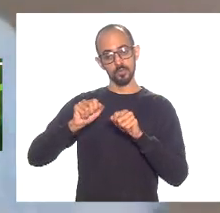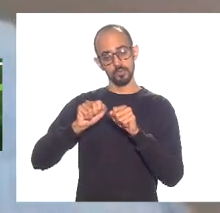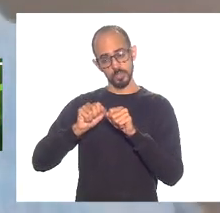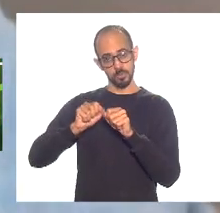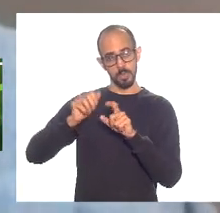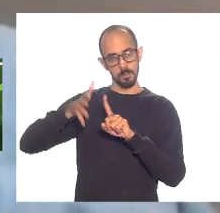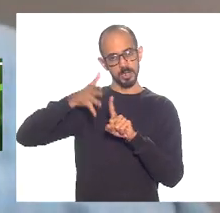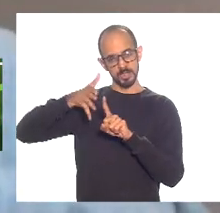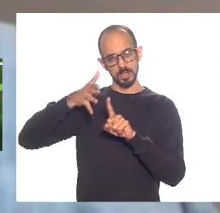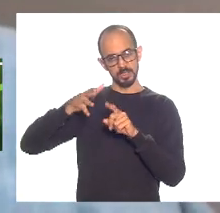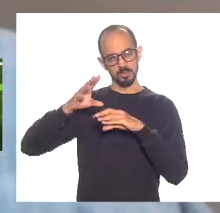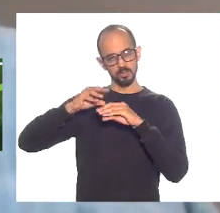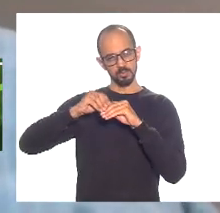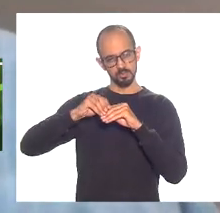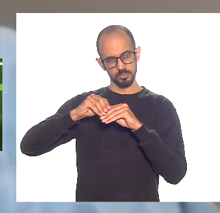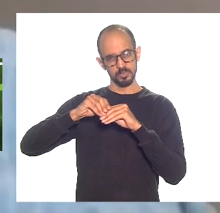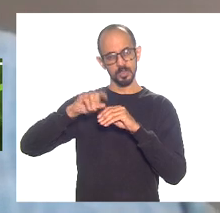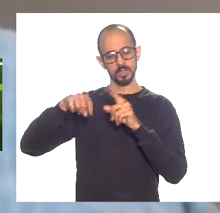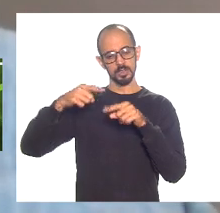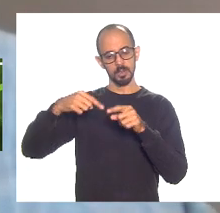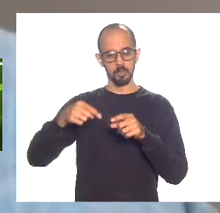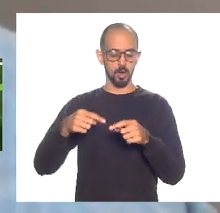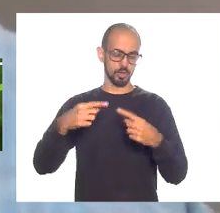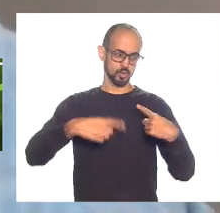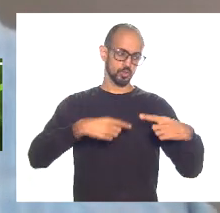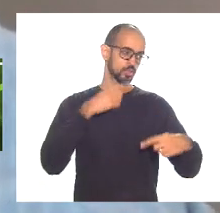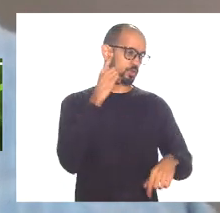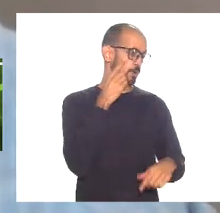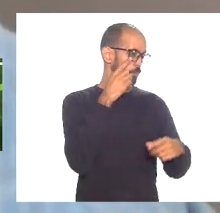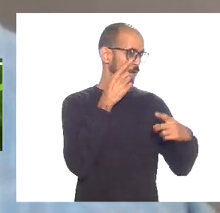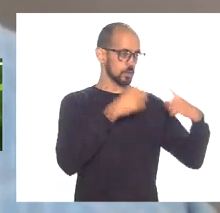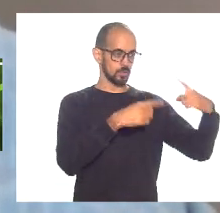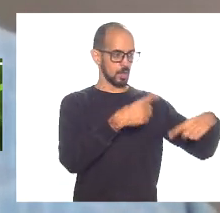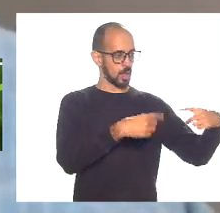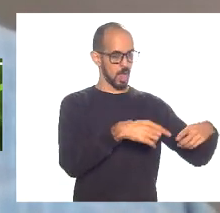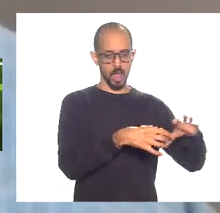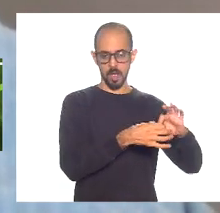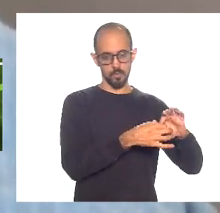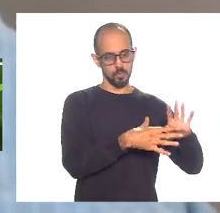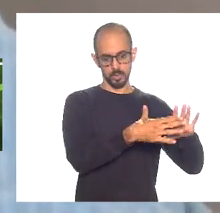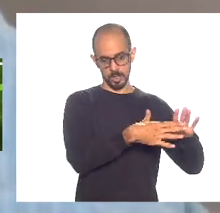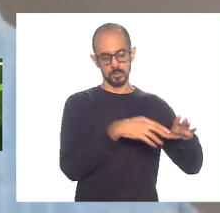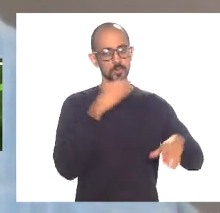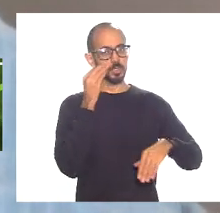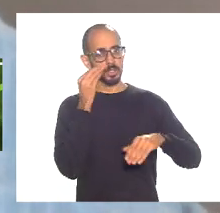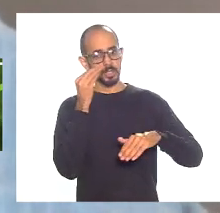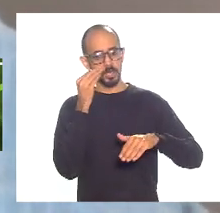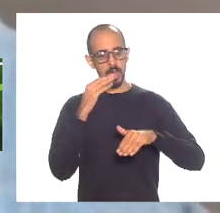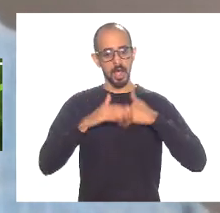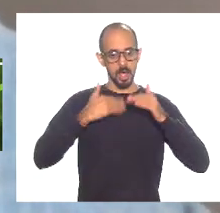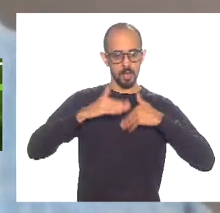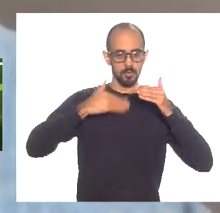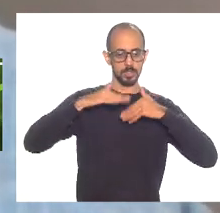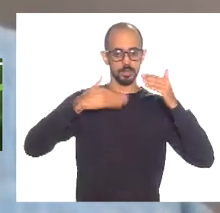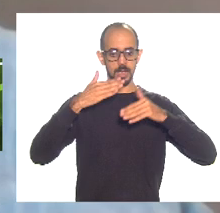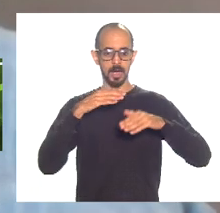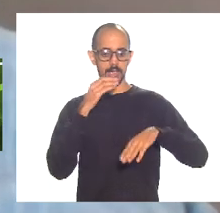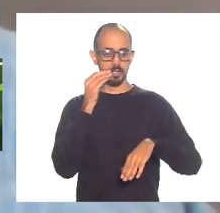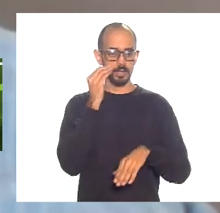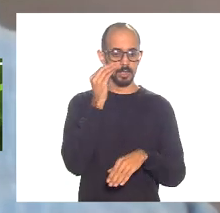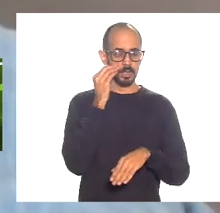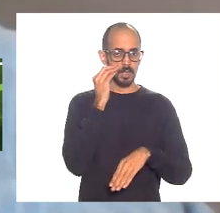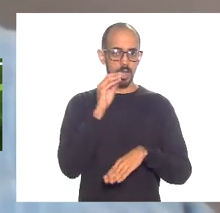os líderes e os deputados colocando e a gente vendo como é que a gente avança e tira esse estado dessa crise